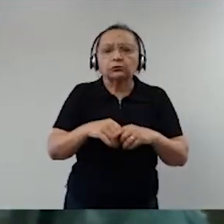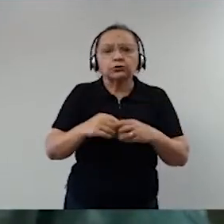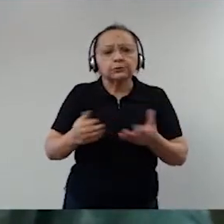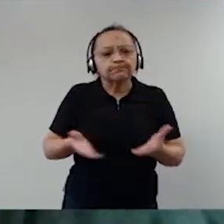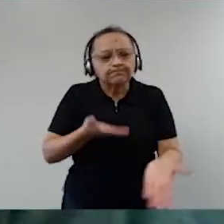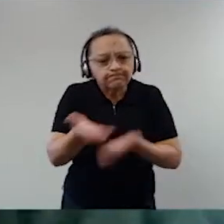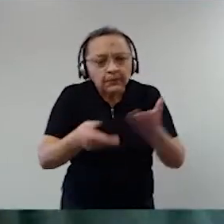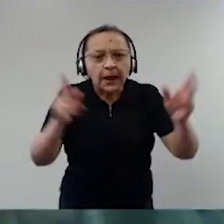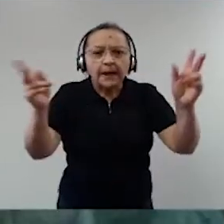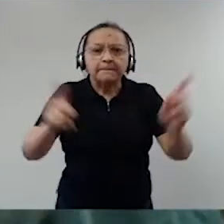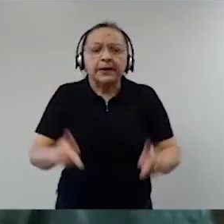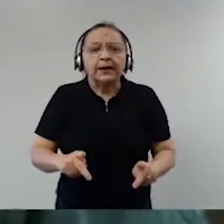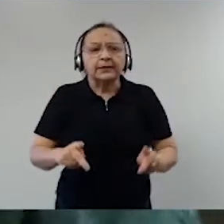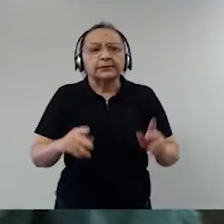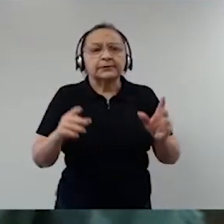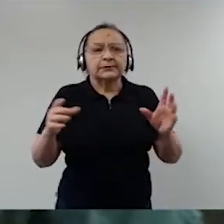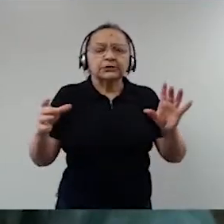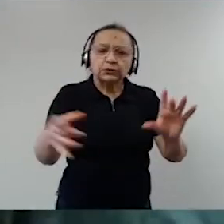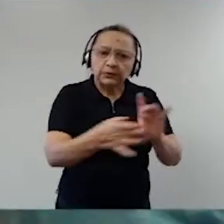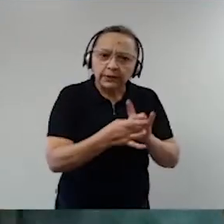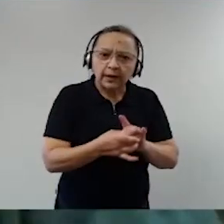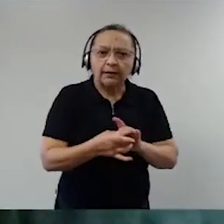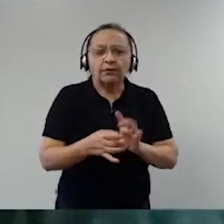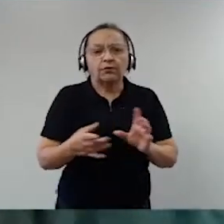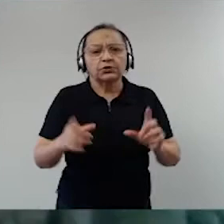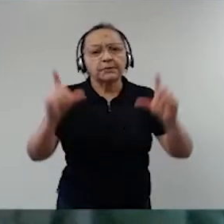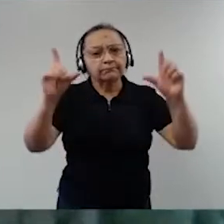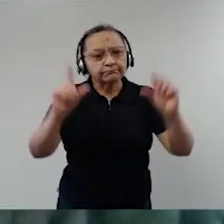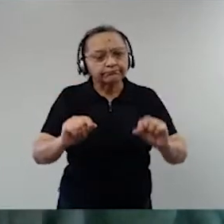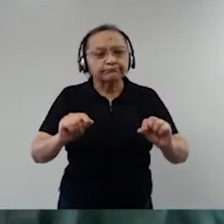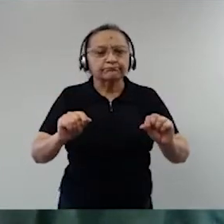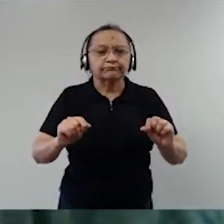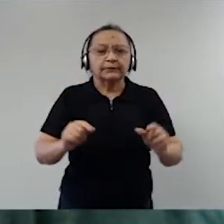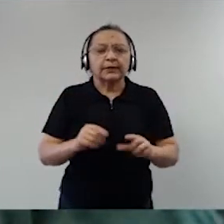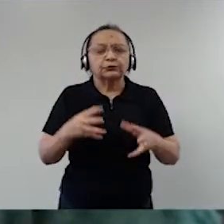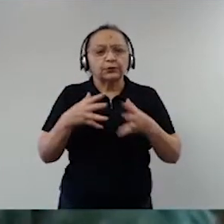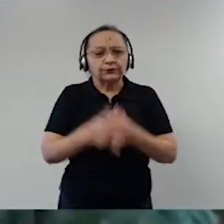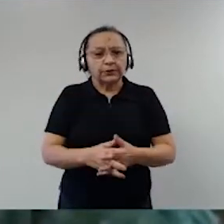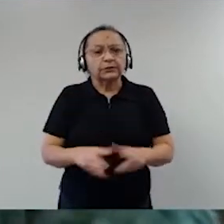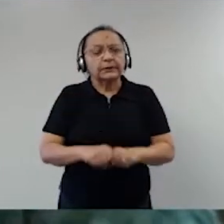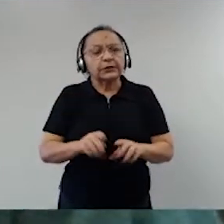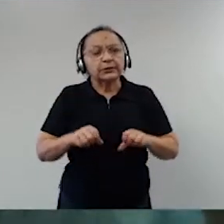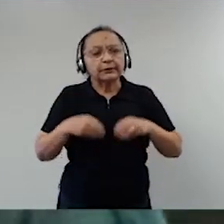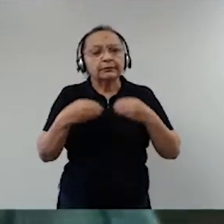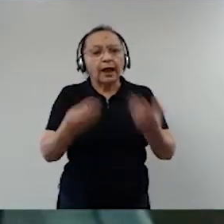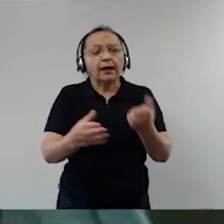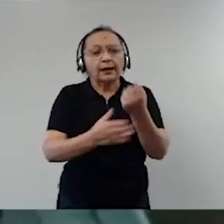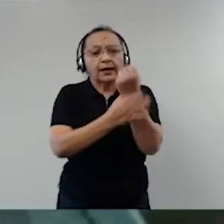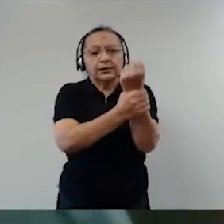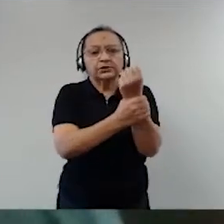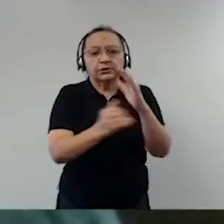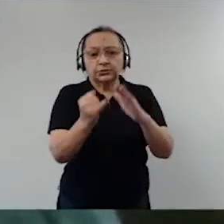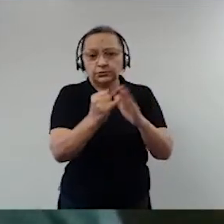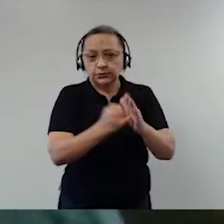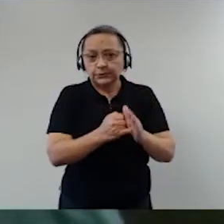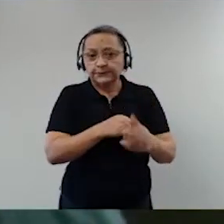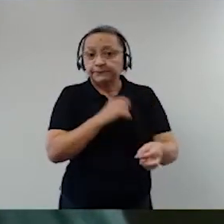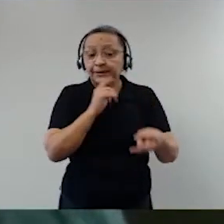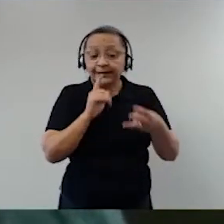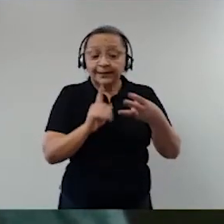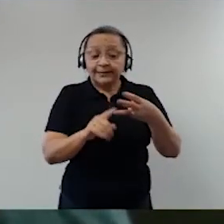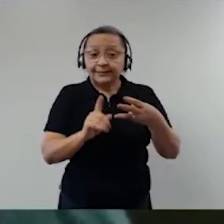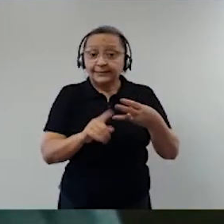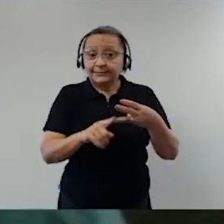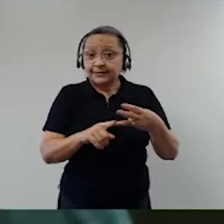funções de pacificação, aquela de garantir as instituições, e a terceira, que ninguém deseja